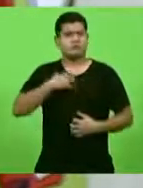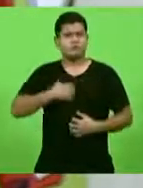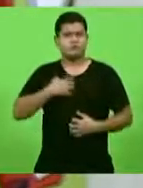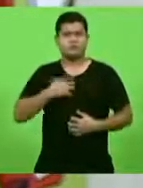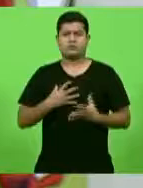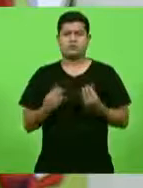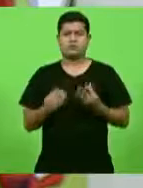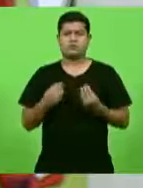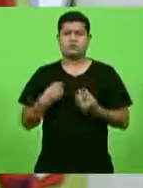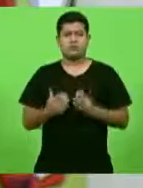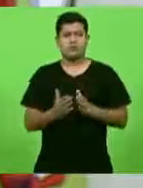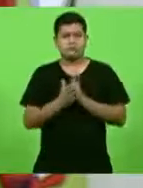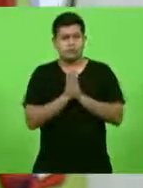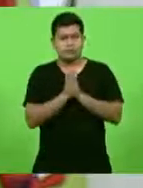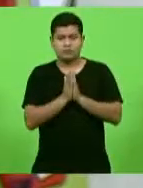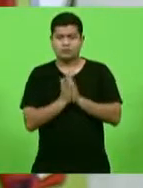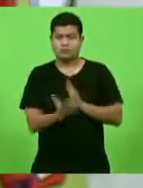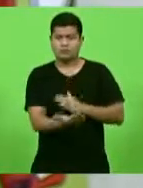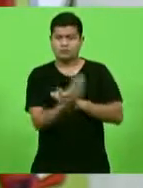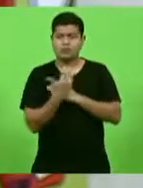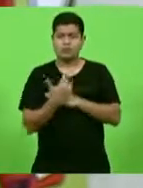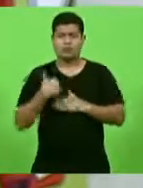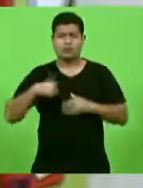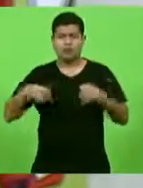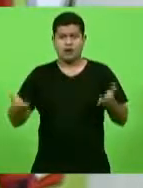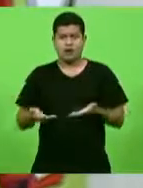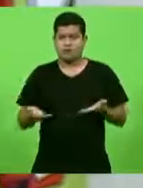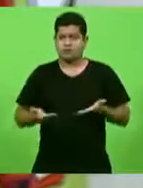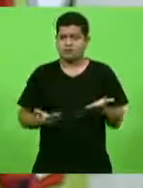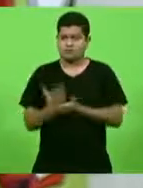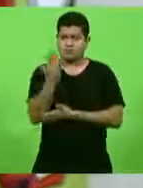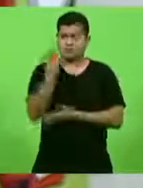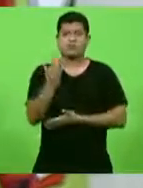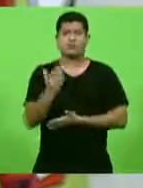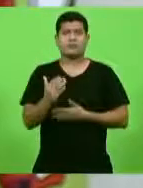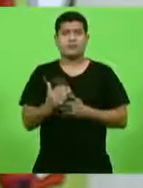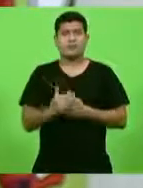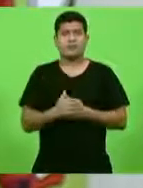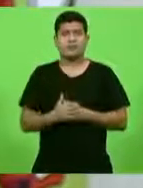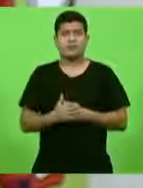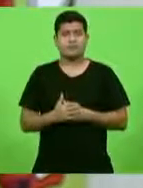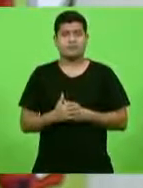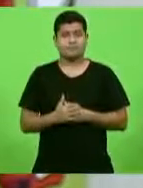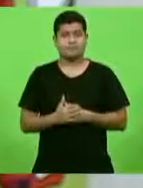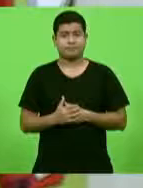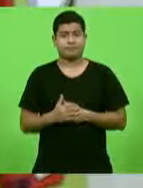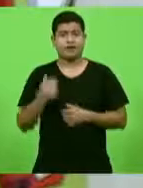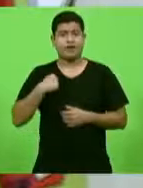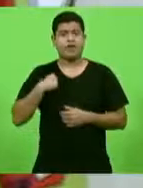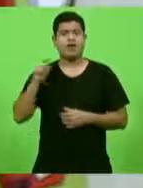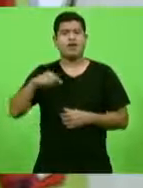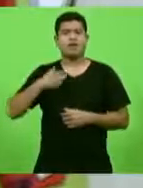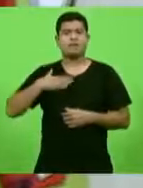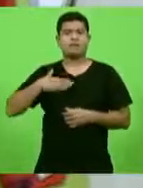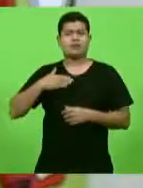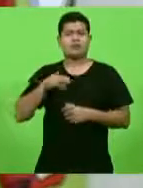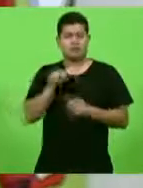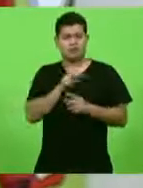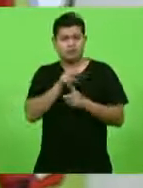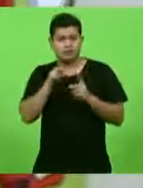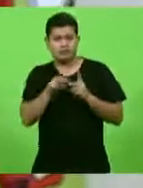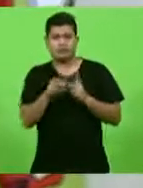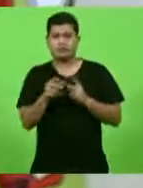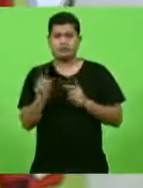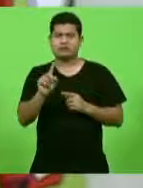aprovação dos nobres colegas desse projeto importante. Às vezes, não é do olhar de um deputado, mas é um olhar de uma